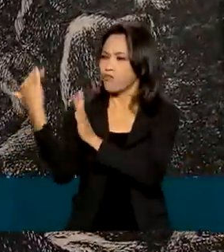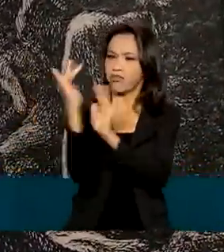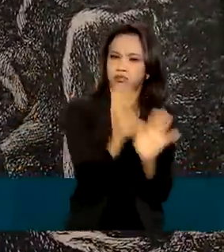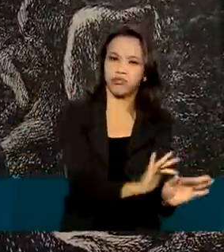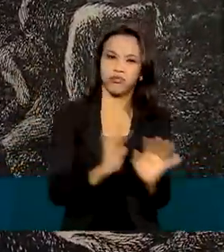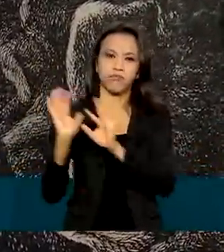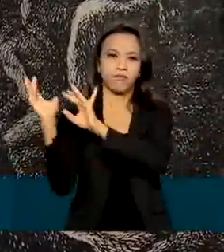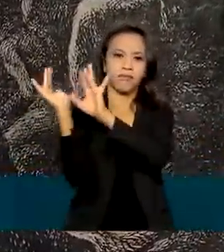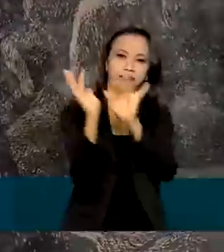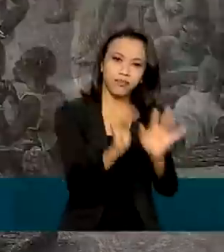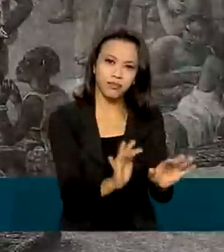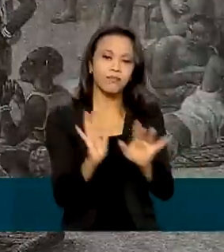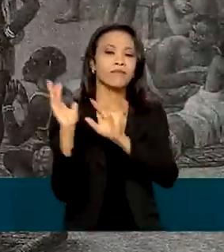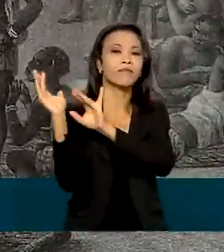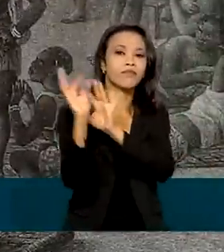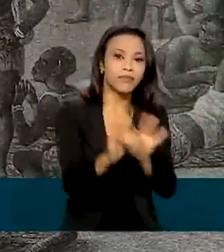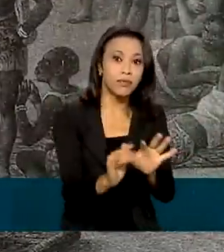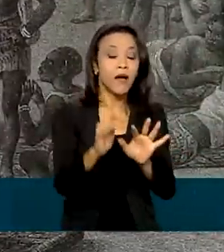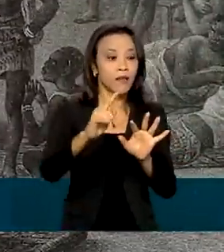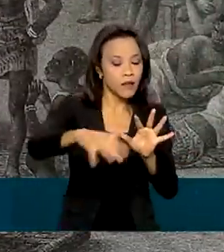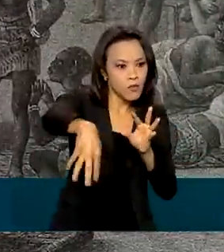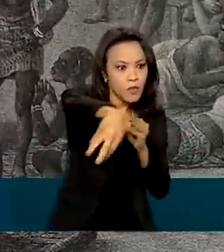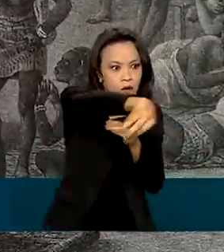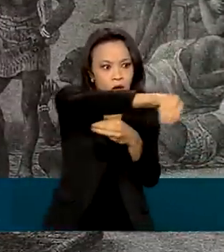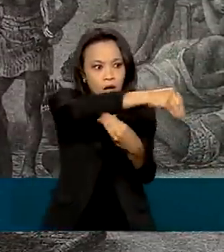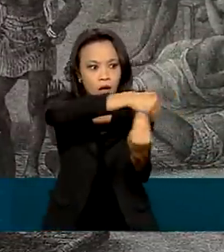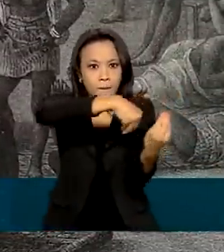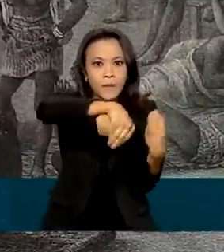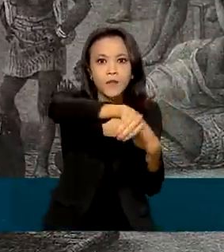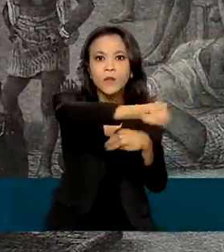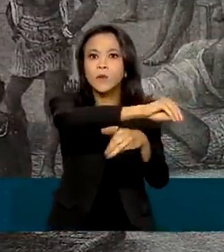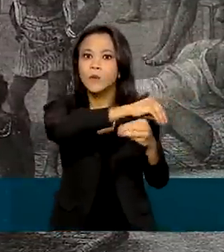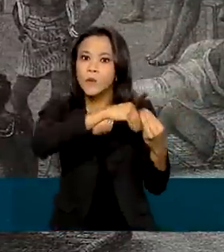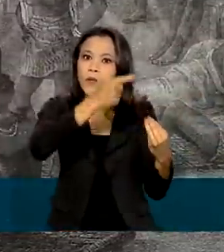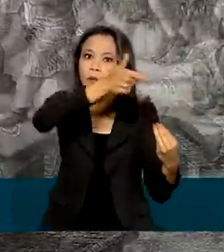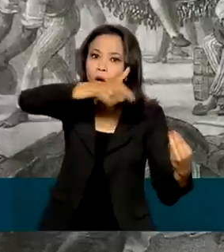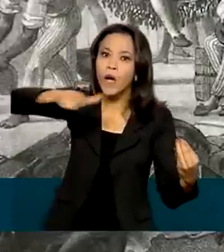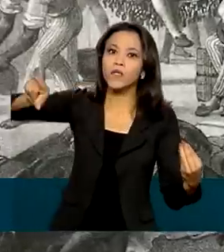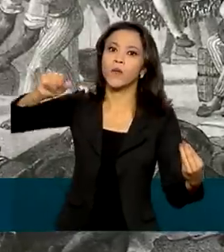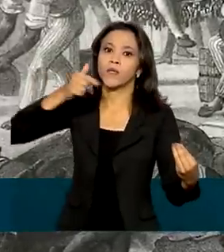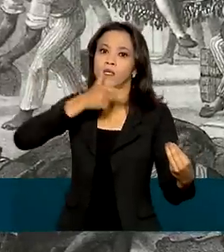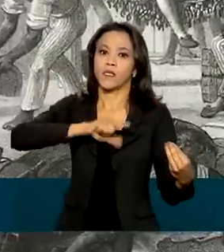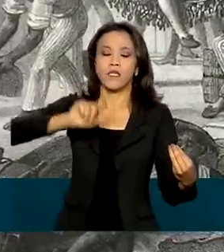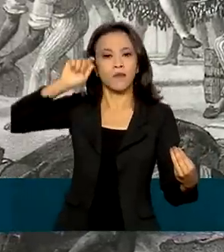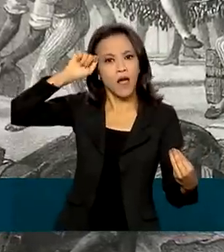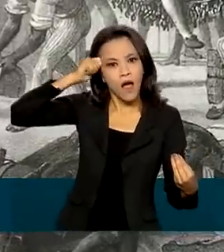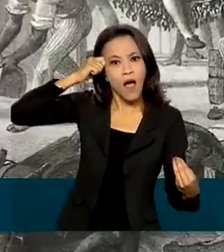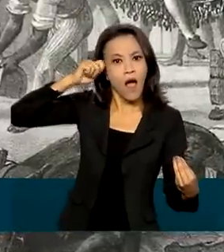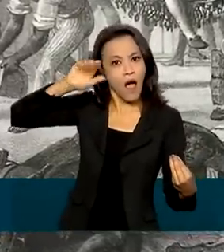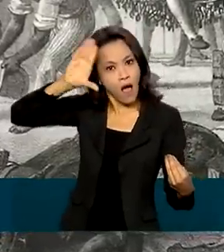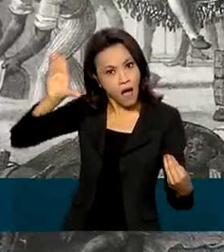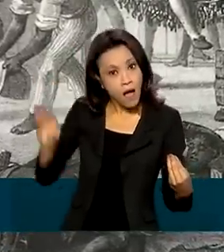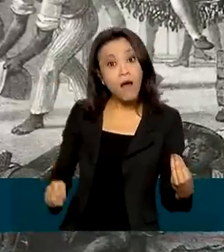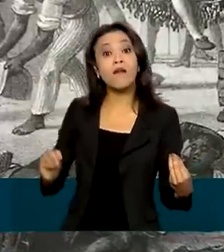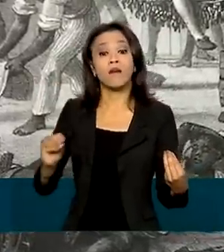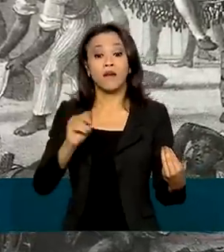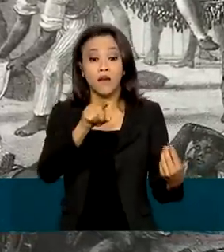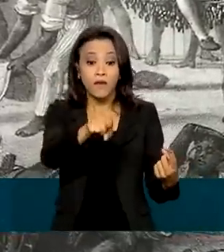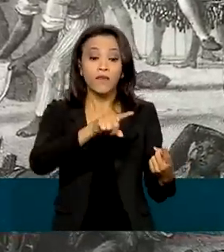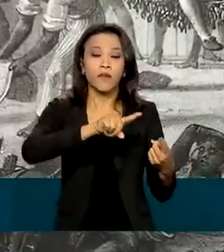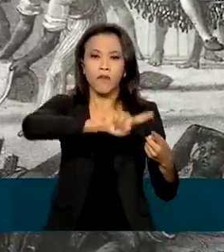língua sofre influxos de outras línguas. No caso, línguas africanas, as línguas bantas, quimbundo,